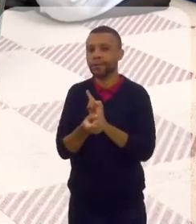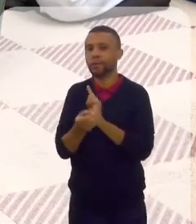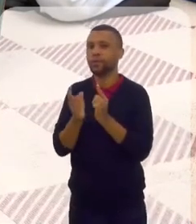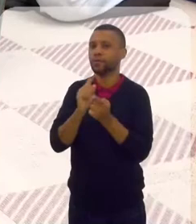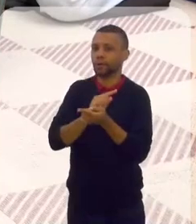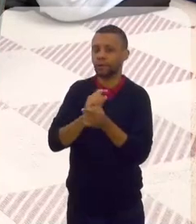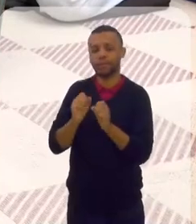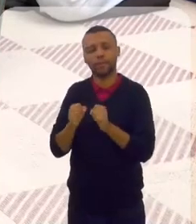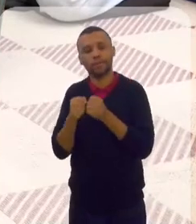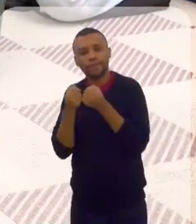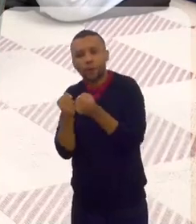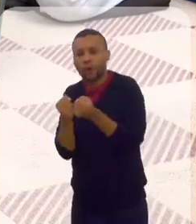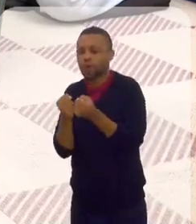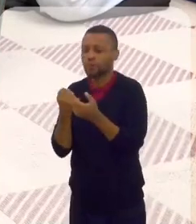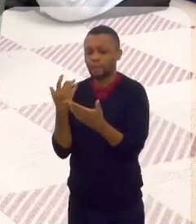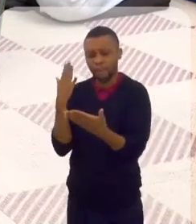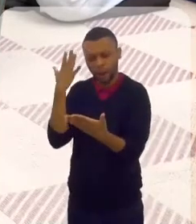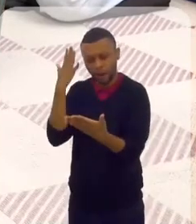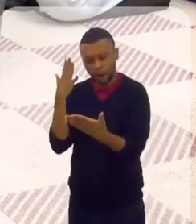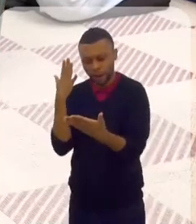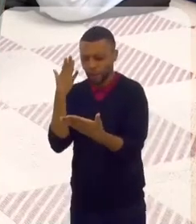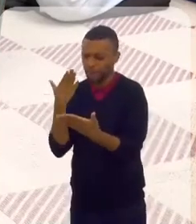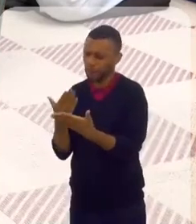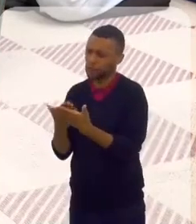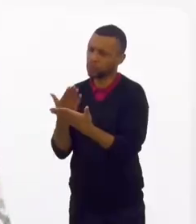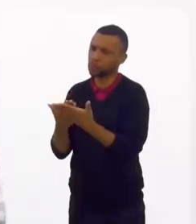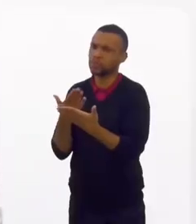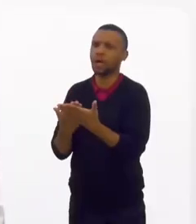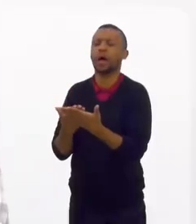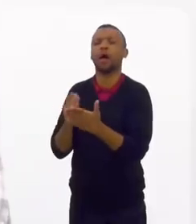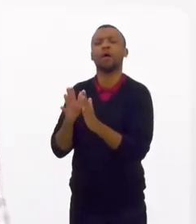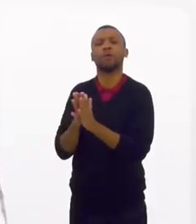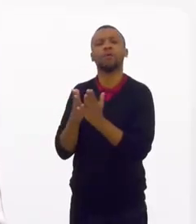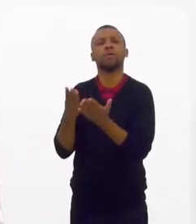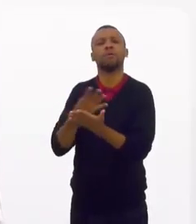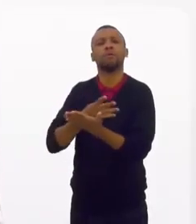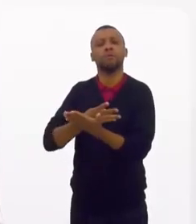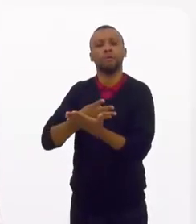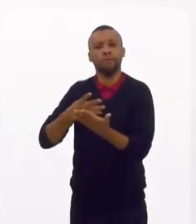tem pessoas que fazem esforço a te memorizar o Alcorão, que não era de nascimento.